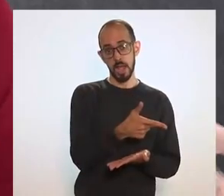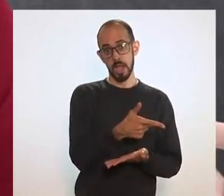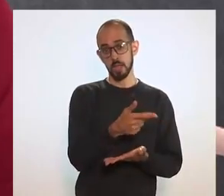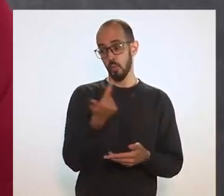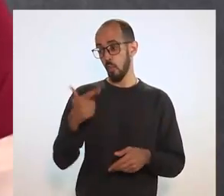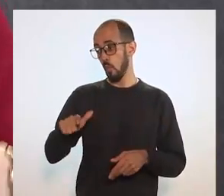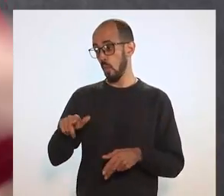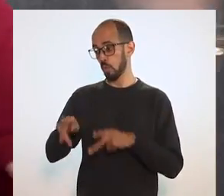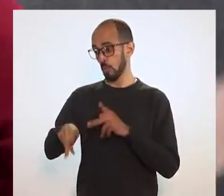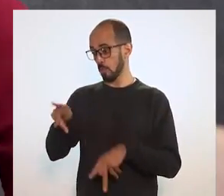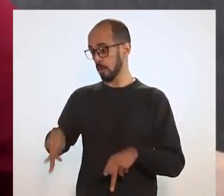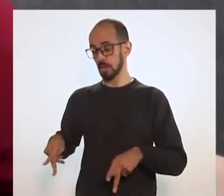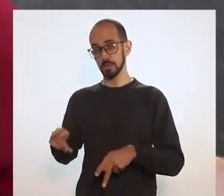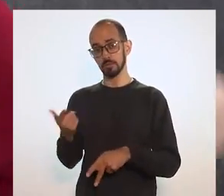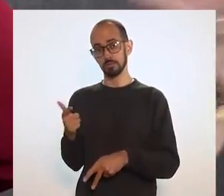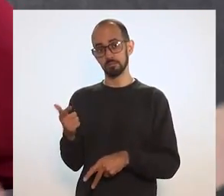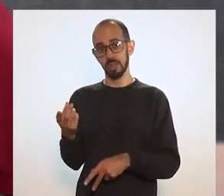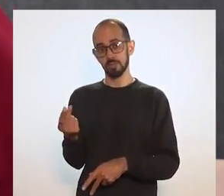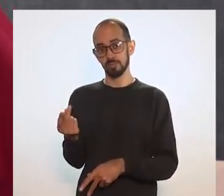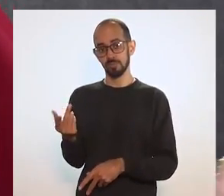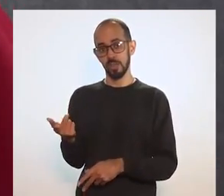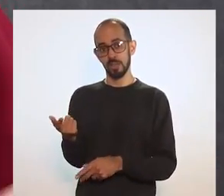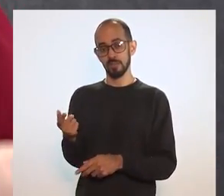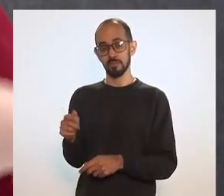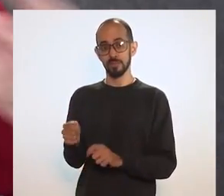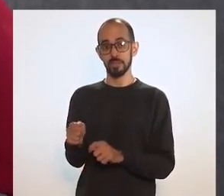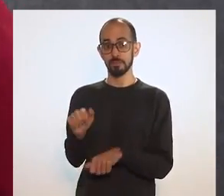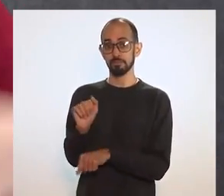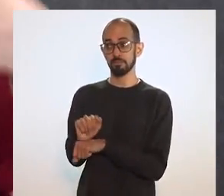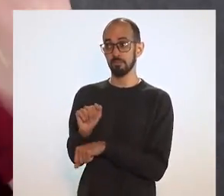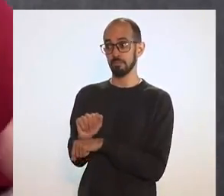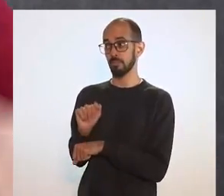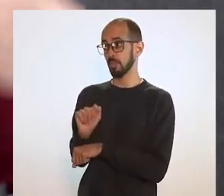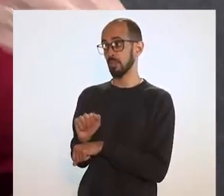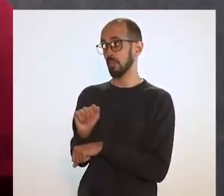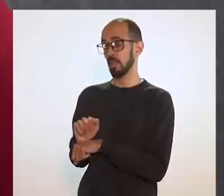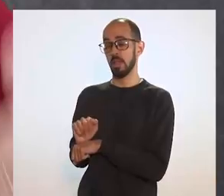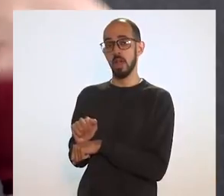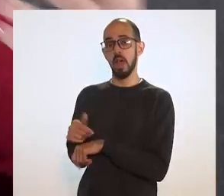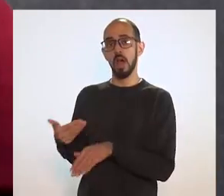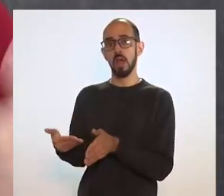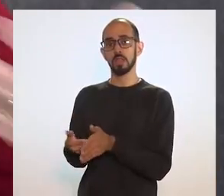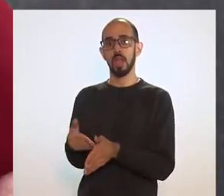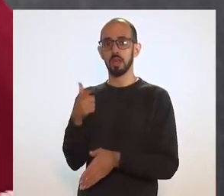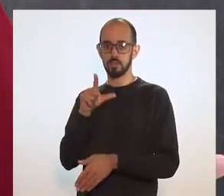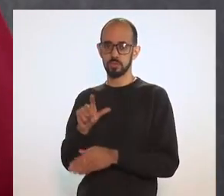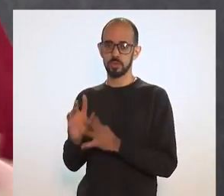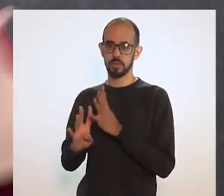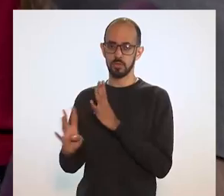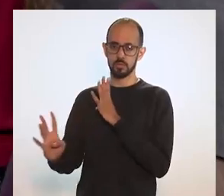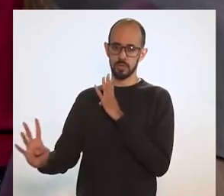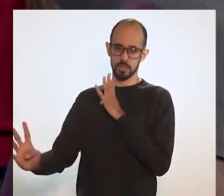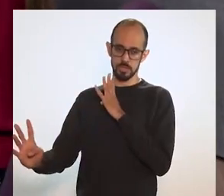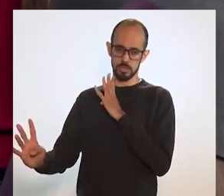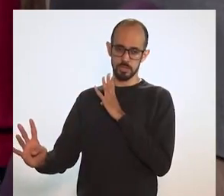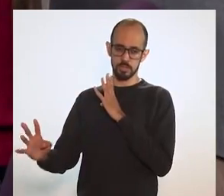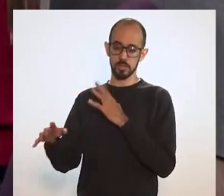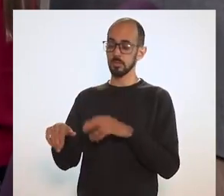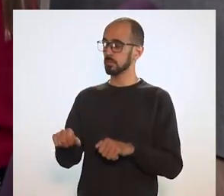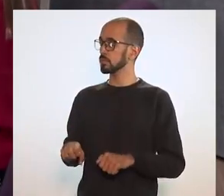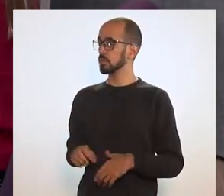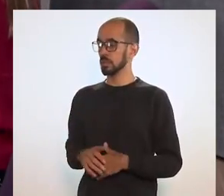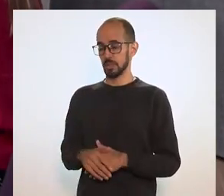pagaria quanto fosse necessário e o restante da população continuaria naquela fila esperando indefinidamente até chegar